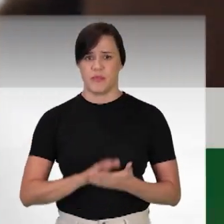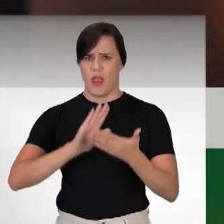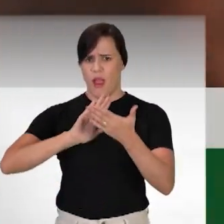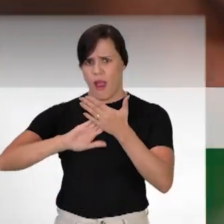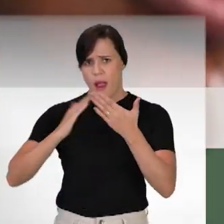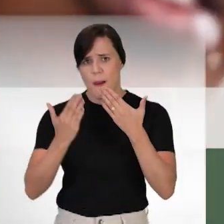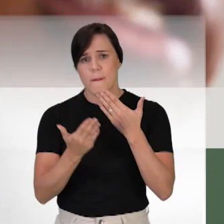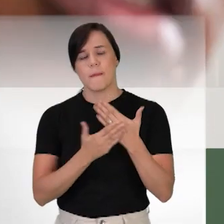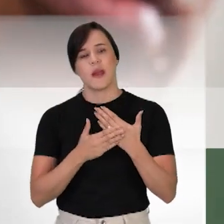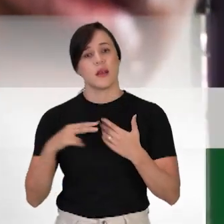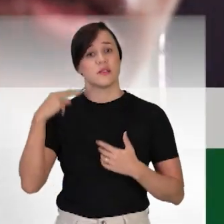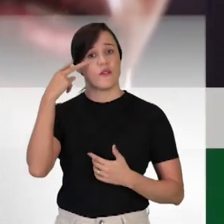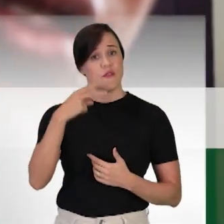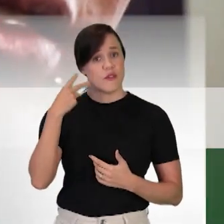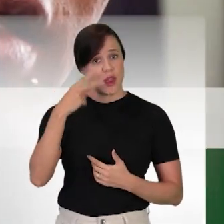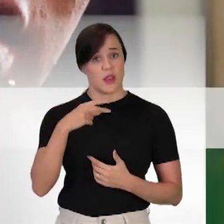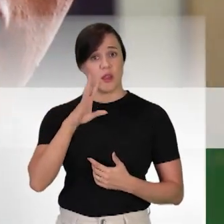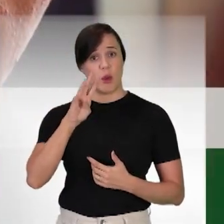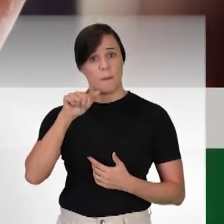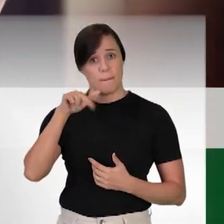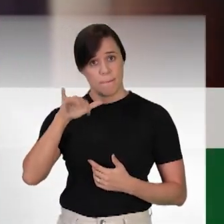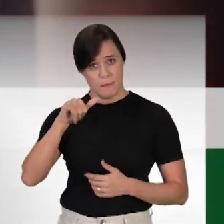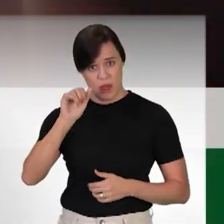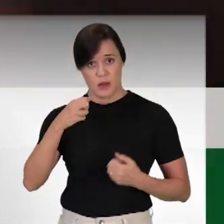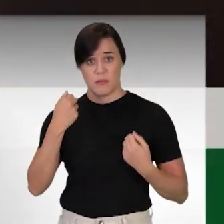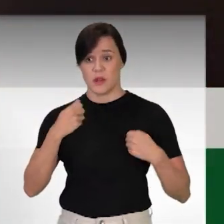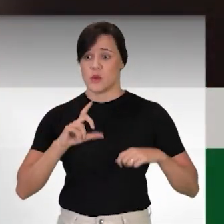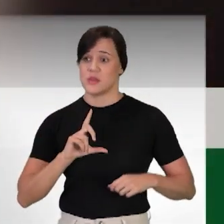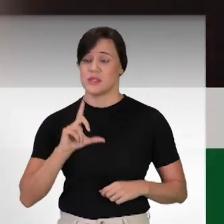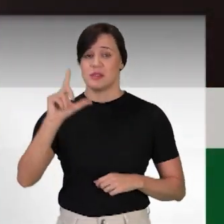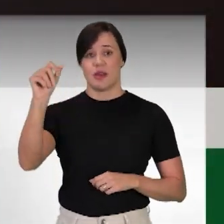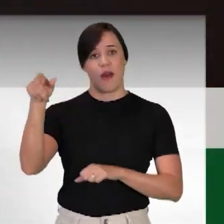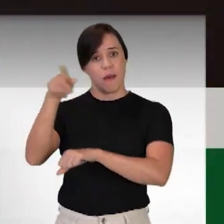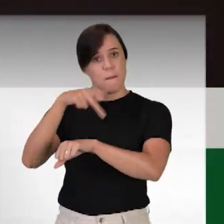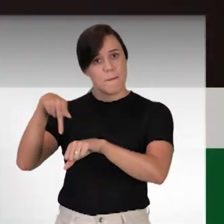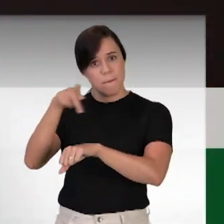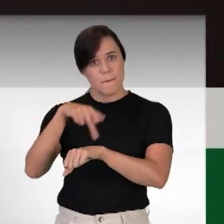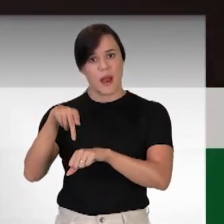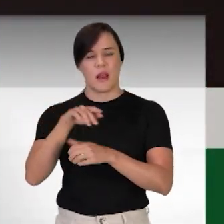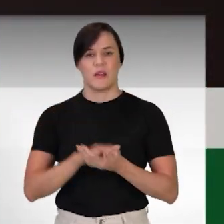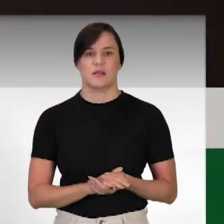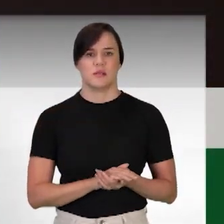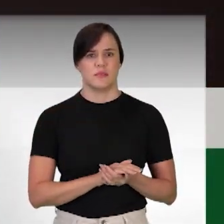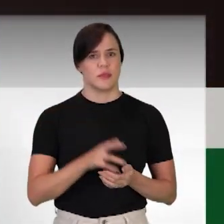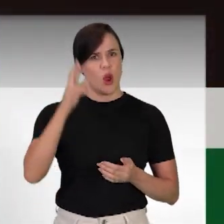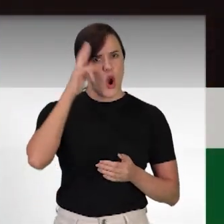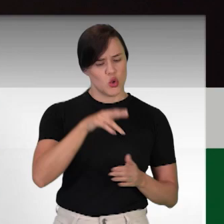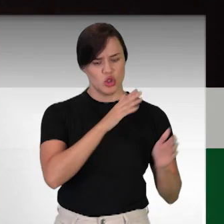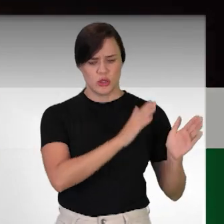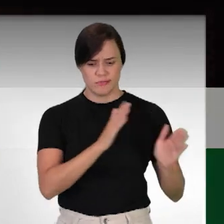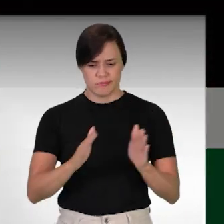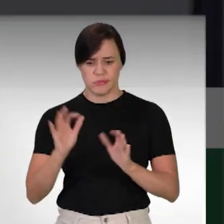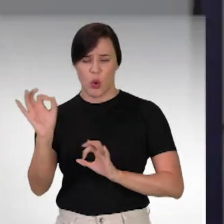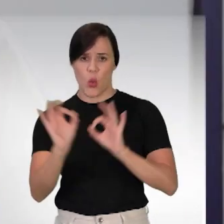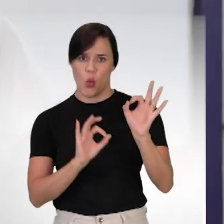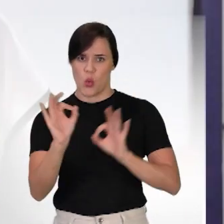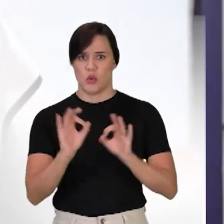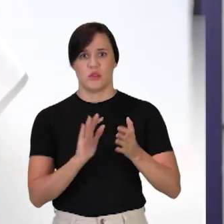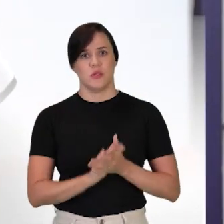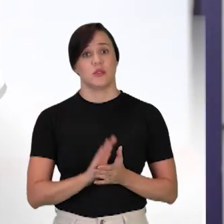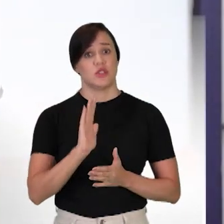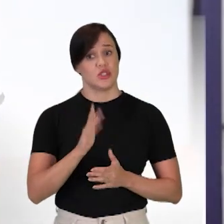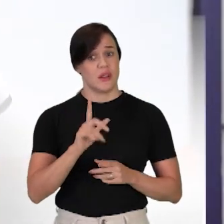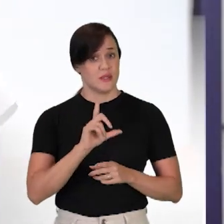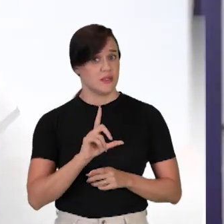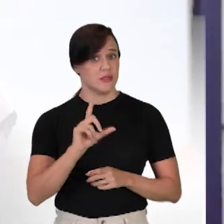a vereadora Beni Brioli já teve de sair do país. Todo o cotidiano da parlamentar tem de ser bem elaborado. Eu já saí